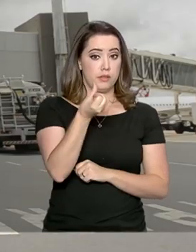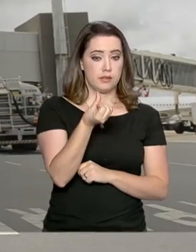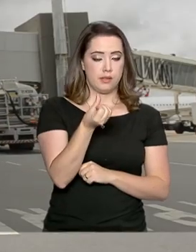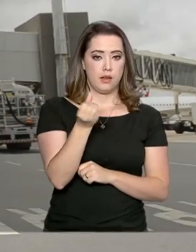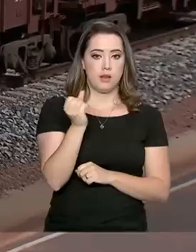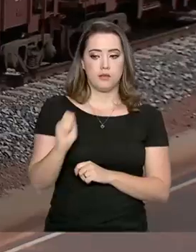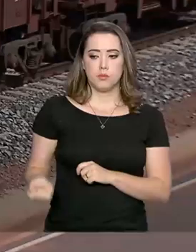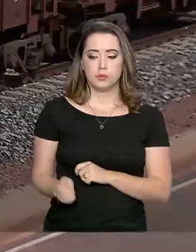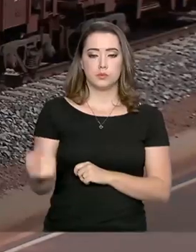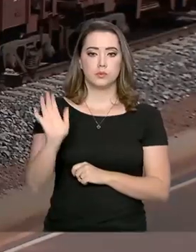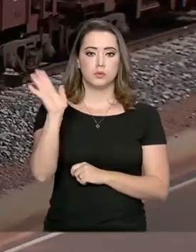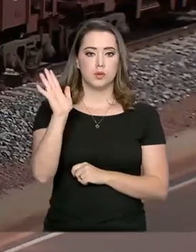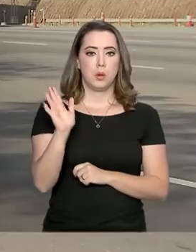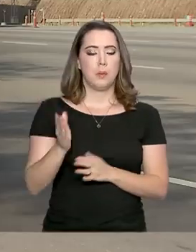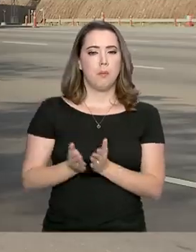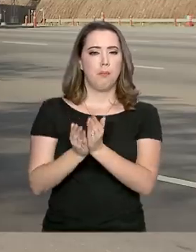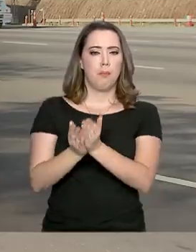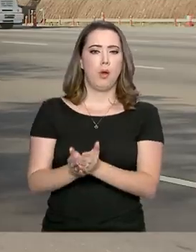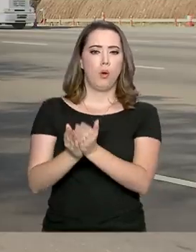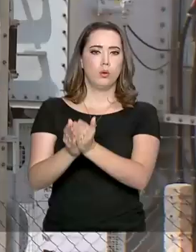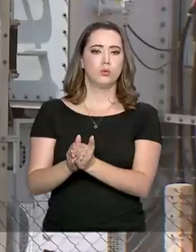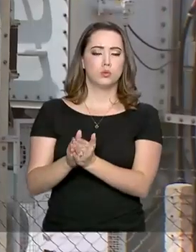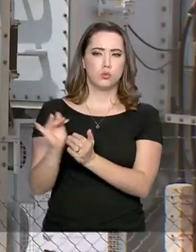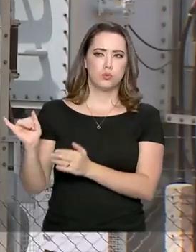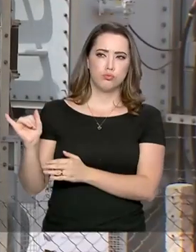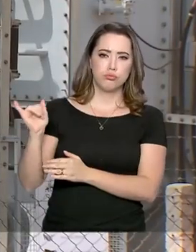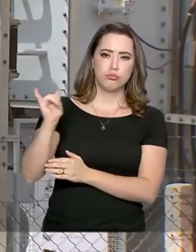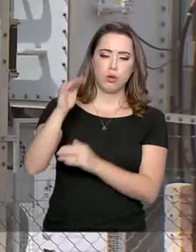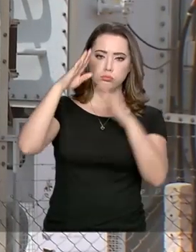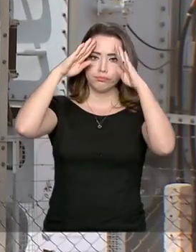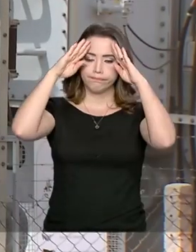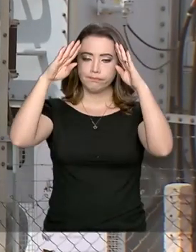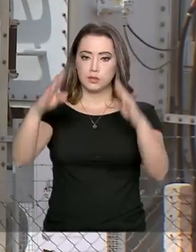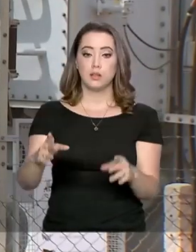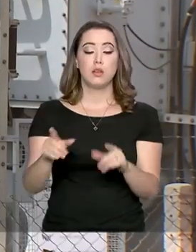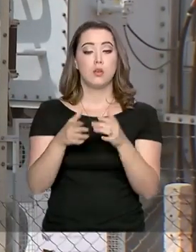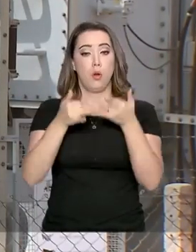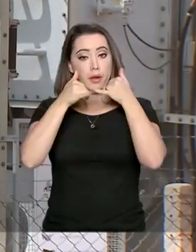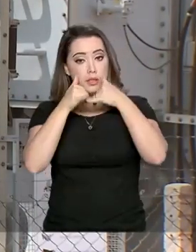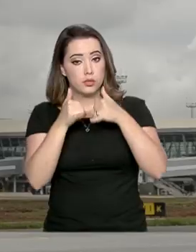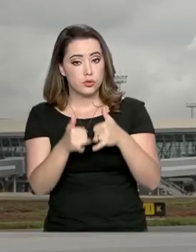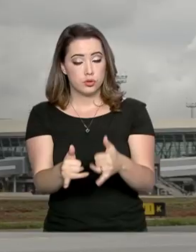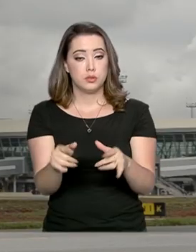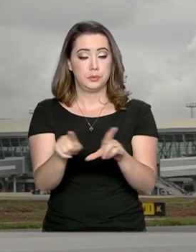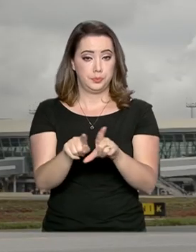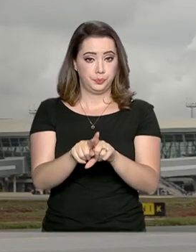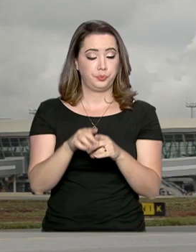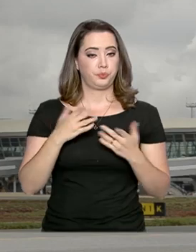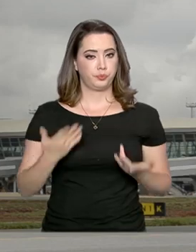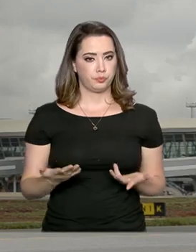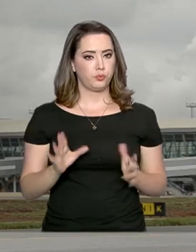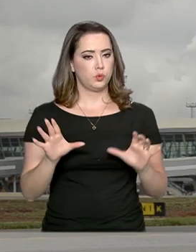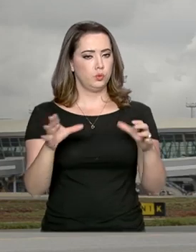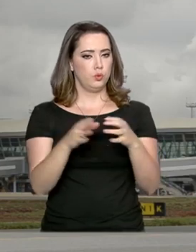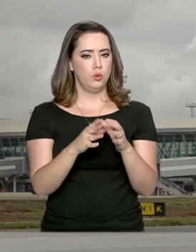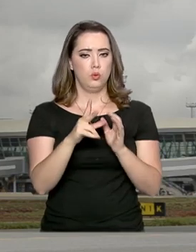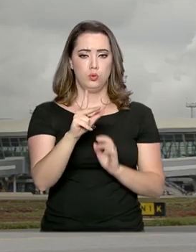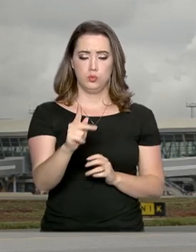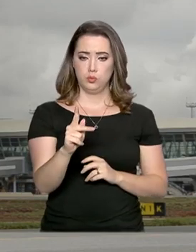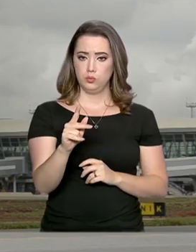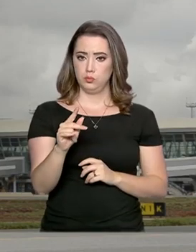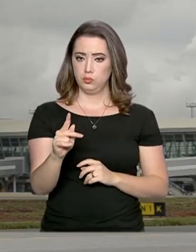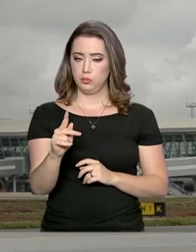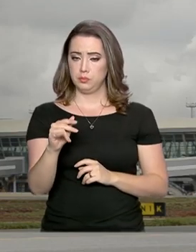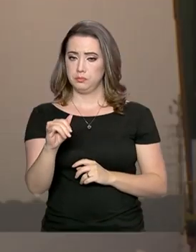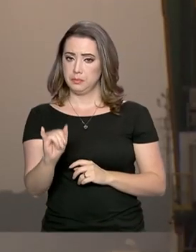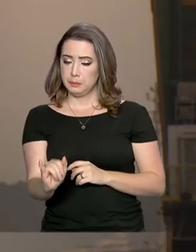aeroportos, ferrovias, rodovias e distribuidoras e geradoras de energia. O Programa de Parcerias e Investimentos,